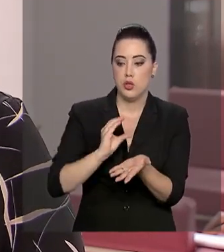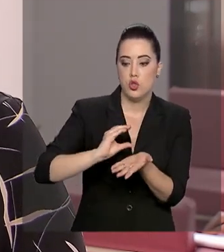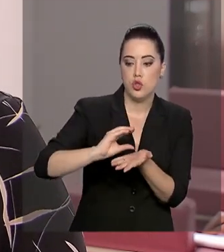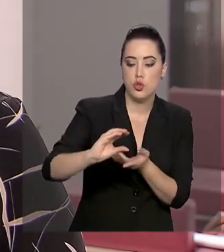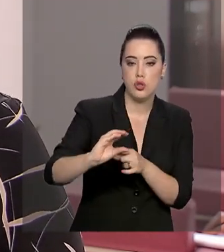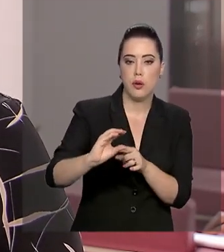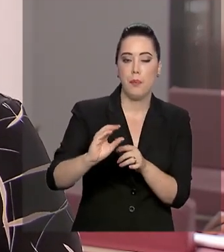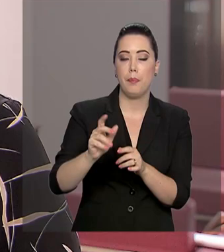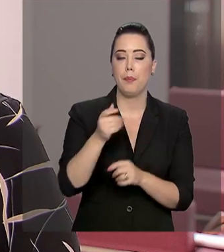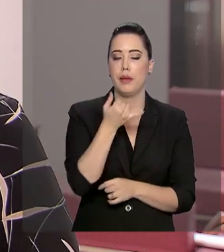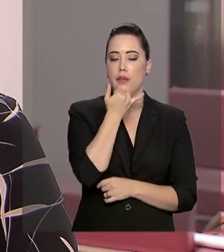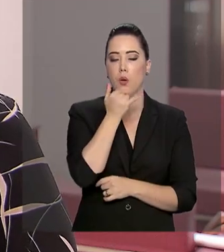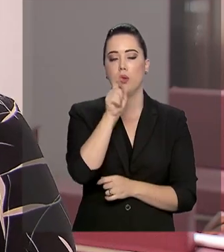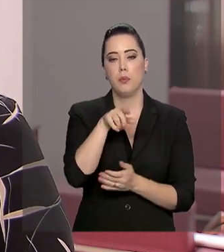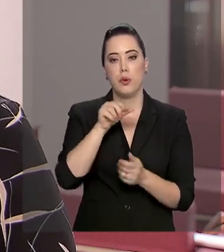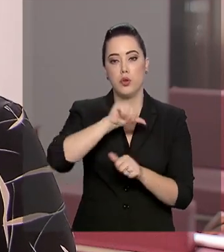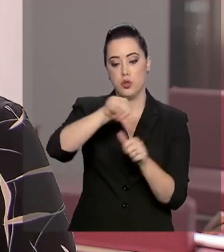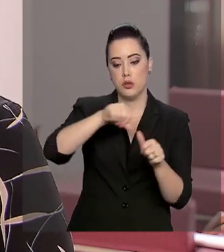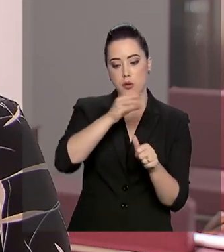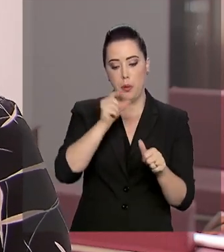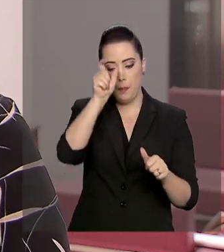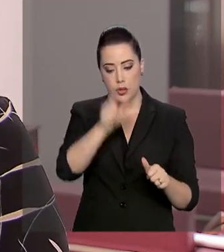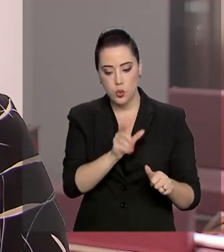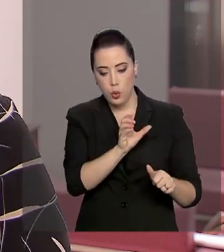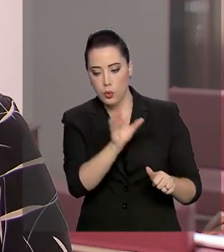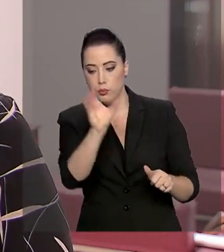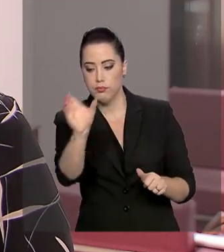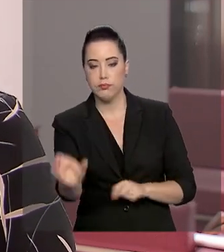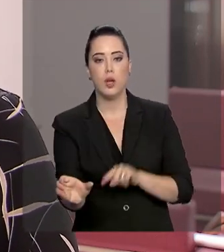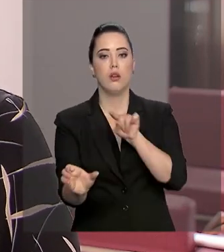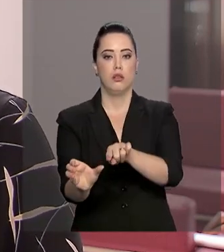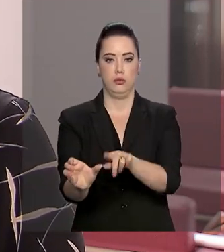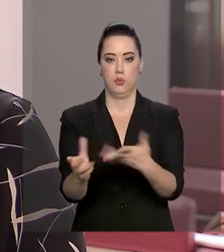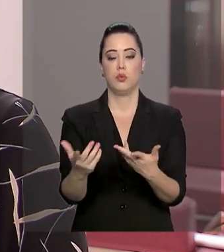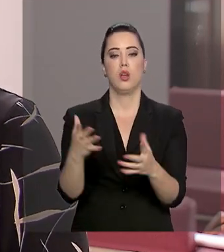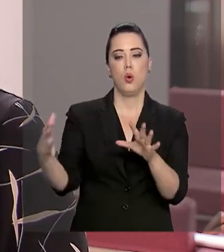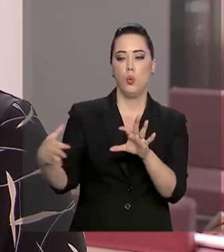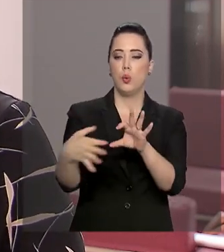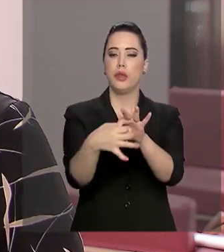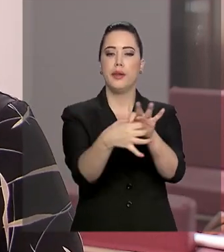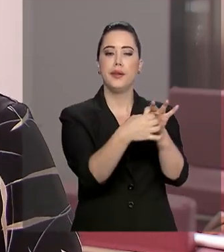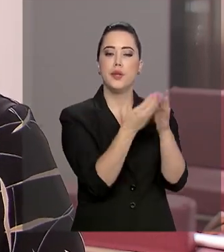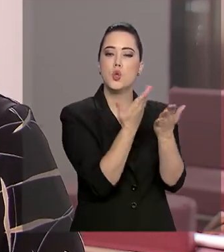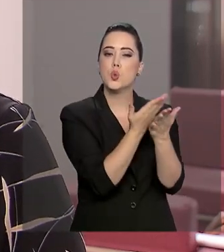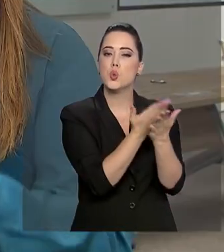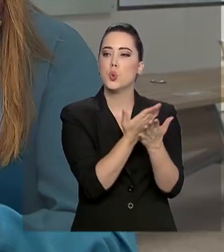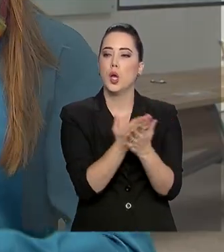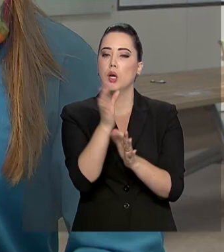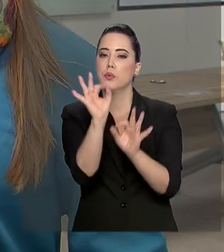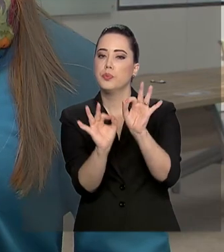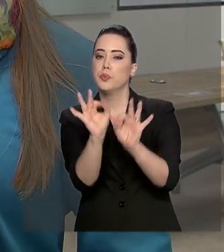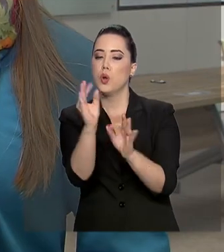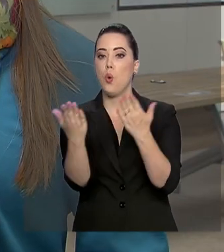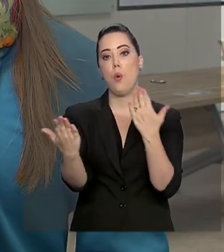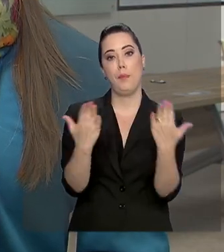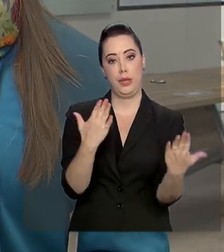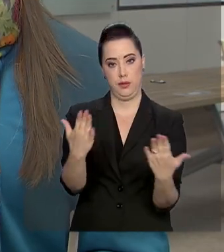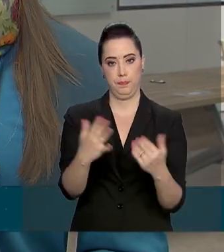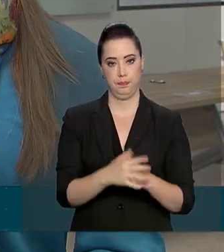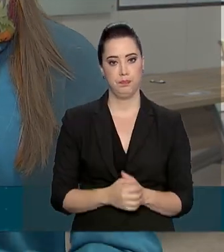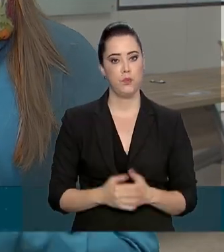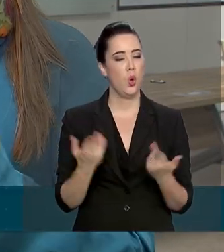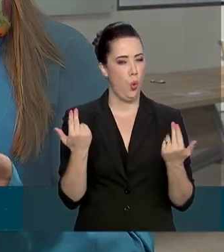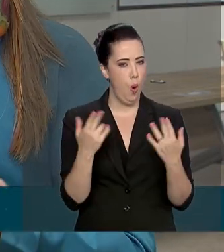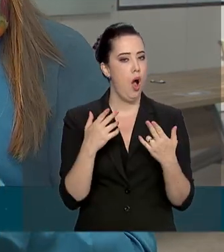pessoal, certo? Então, permite que você integre esses dados e comece a fazer análises comparativas. A exemplo do Portal da